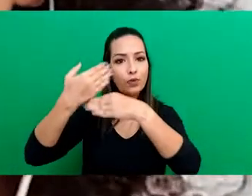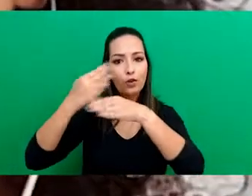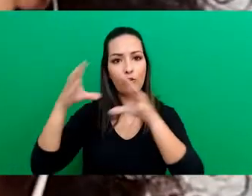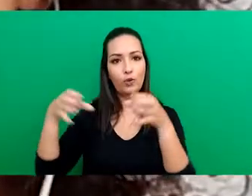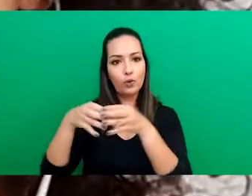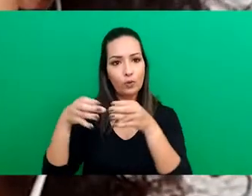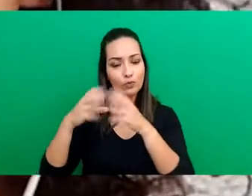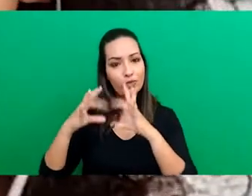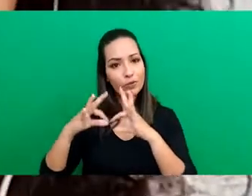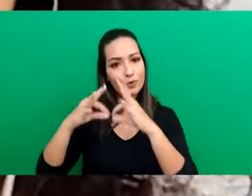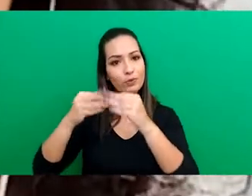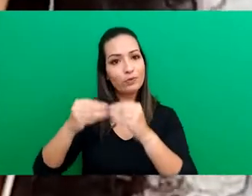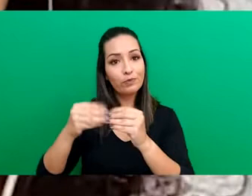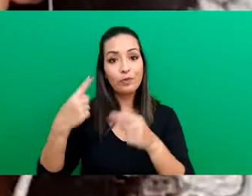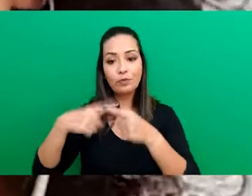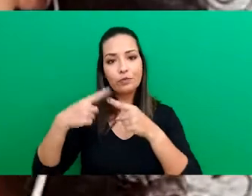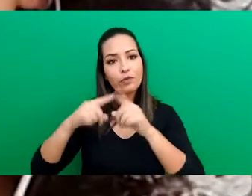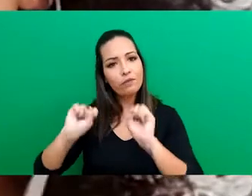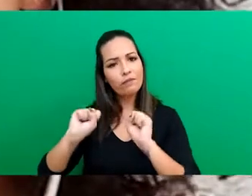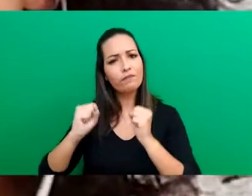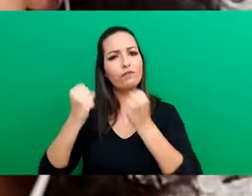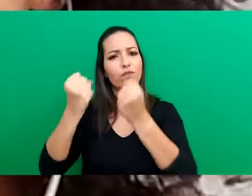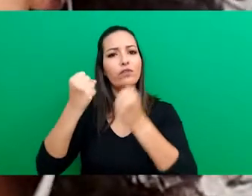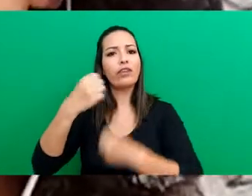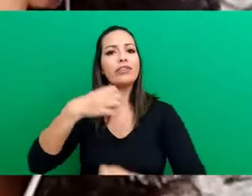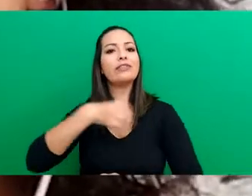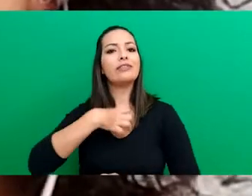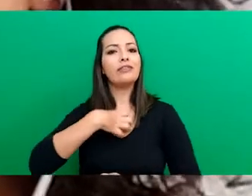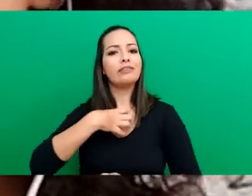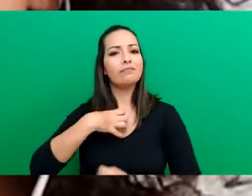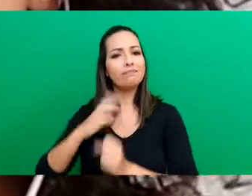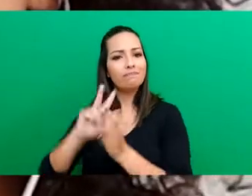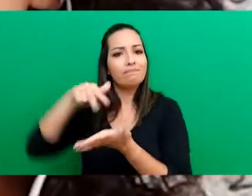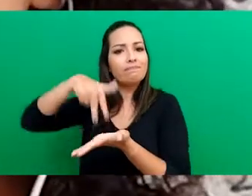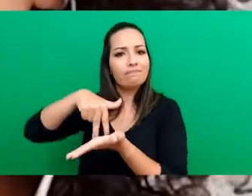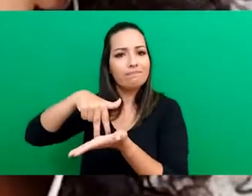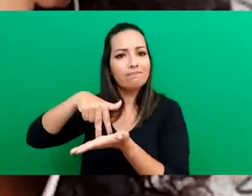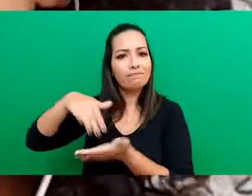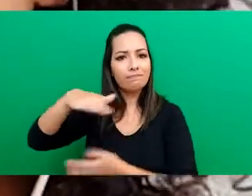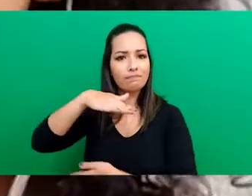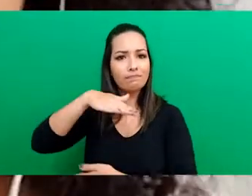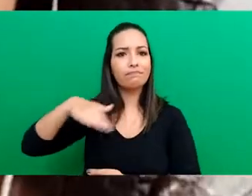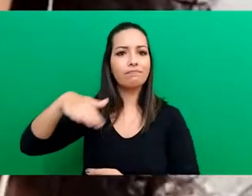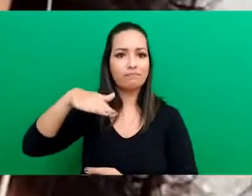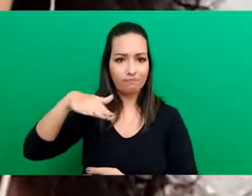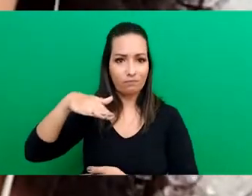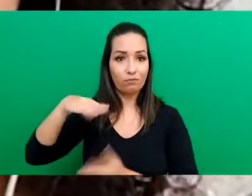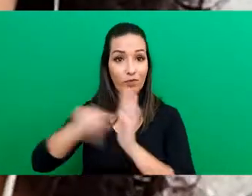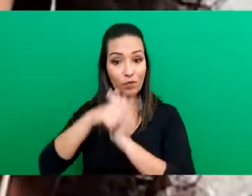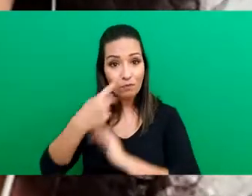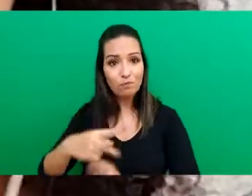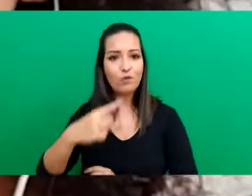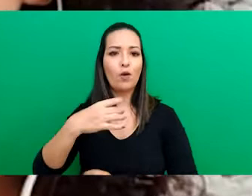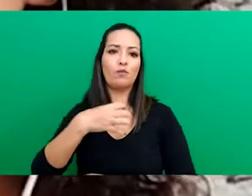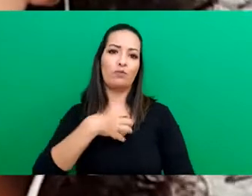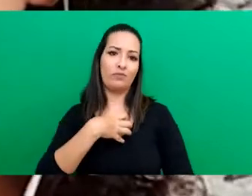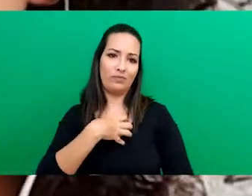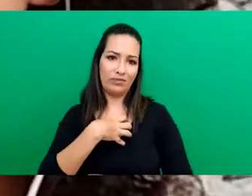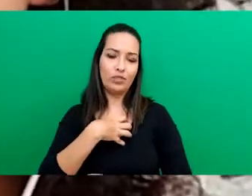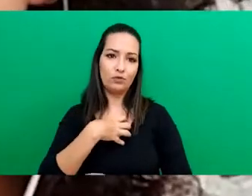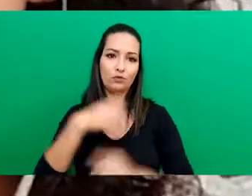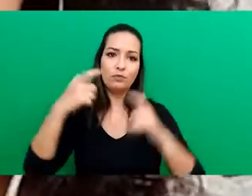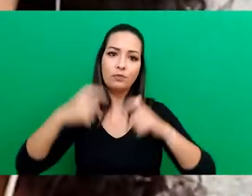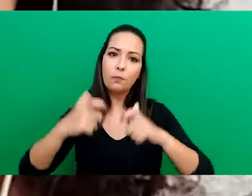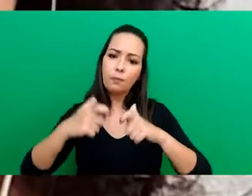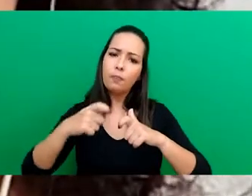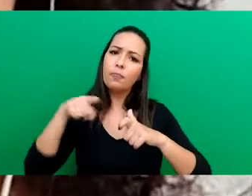uma comunidade como um todo, pois fortalece o sentimento de pertencimento dentro daquele território e fez com que as mulheres daquele